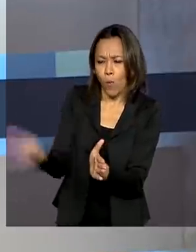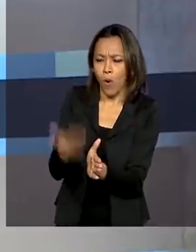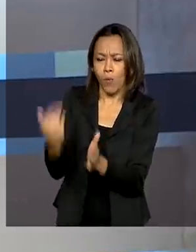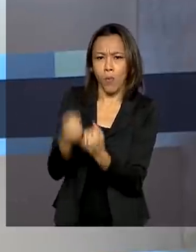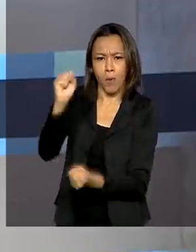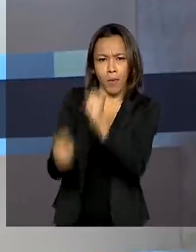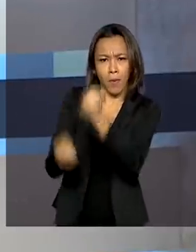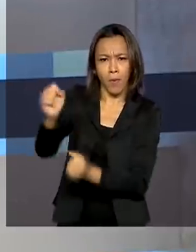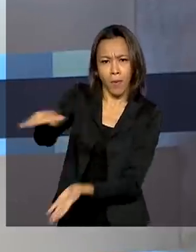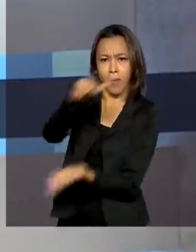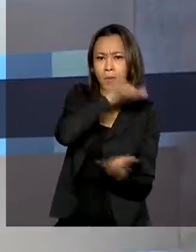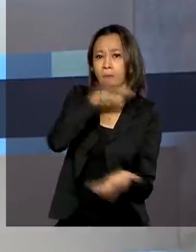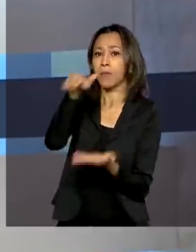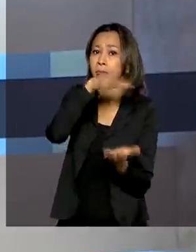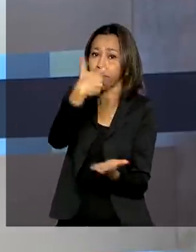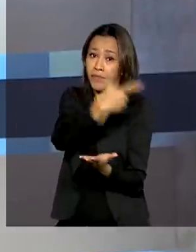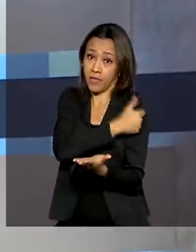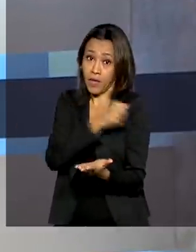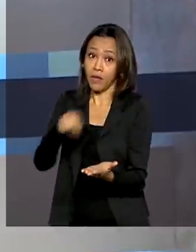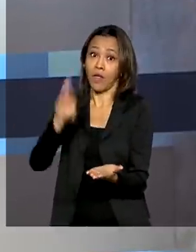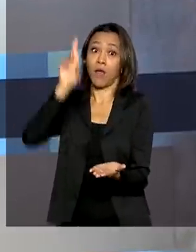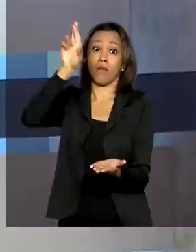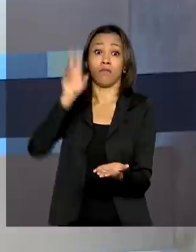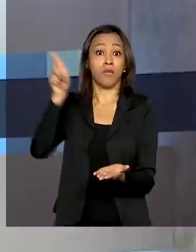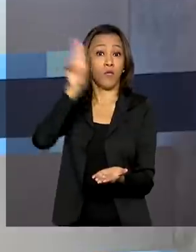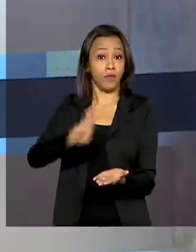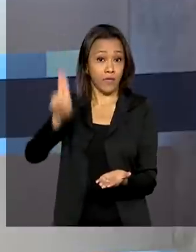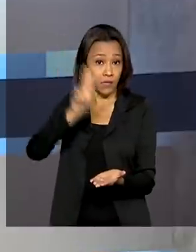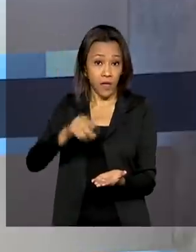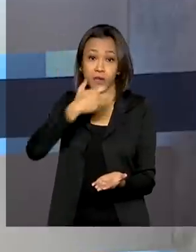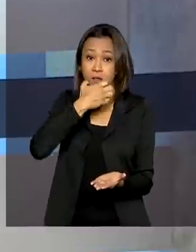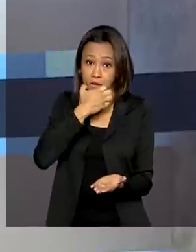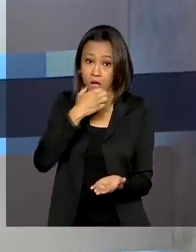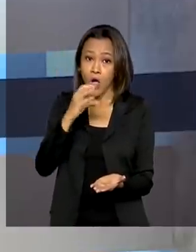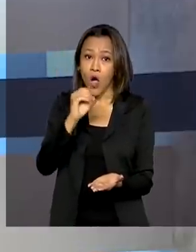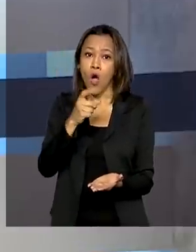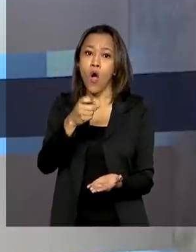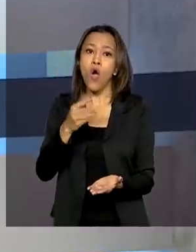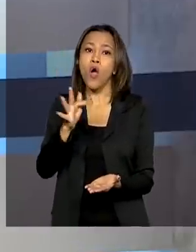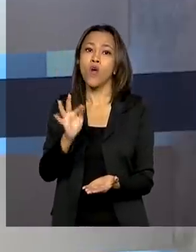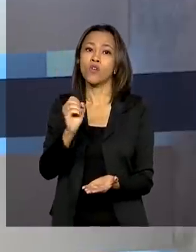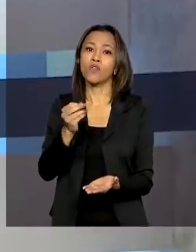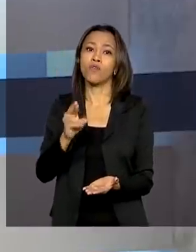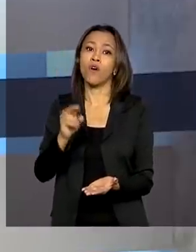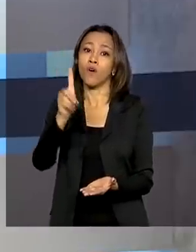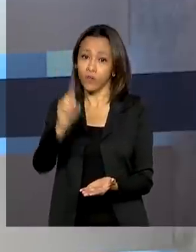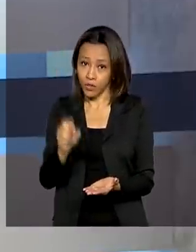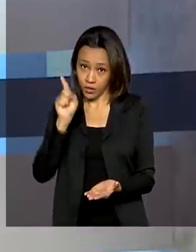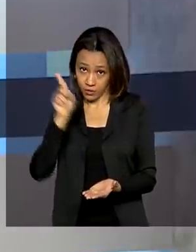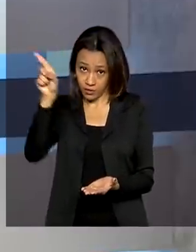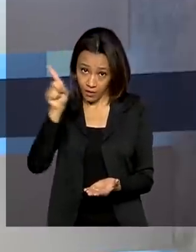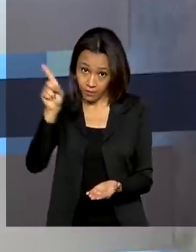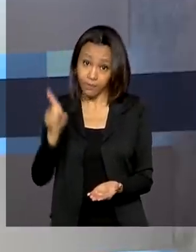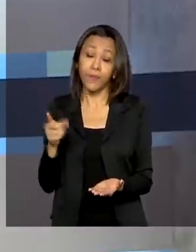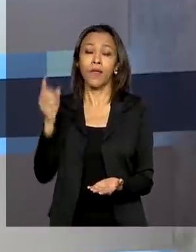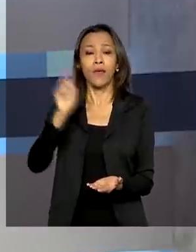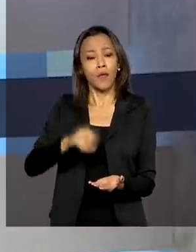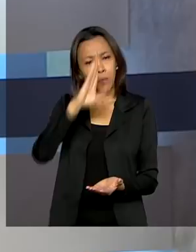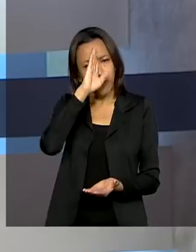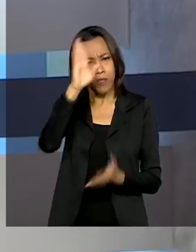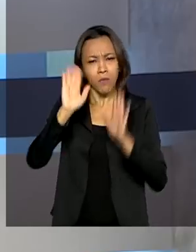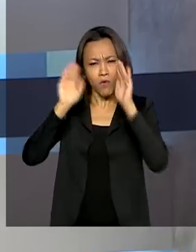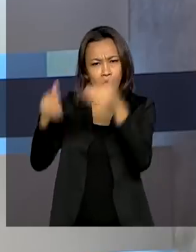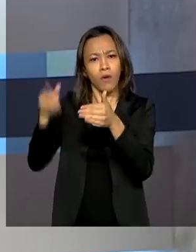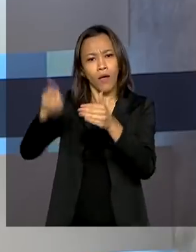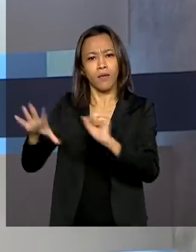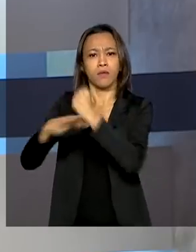imunização desenvolvida pela Universidade de Oxford, com a farmacêutica AstraZeneca. E a prioridade é a segurança